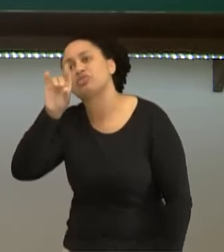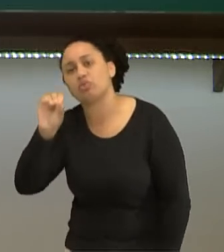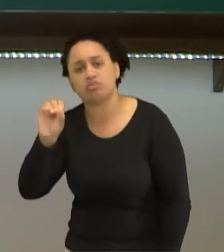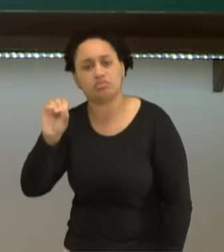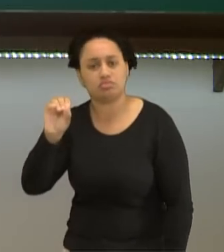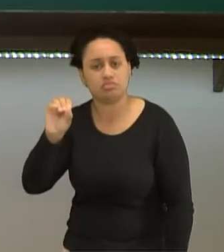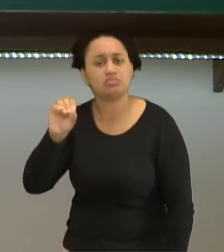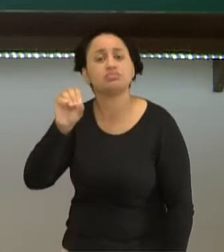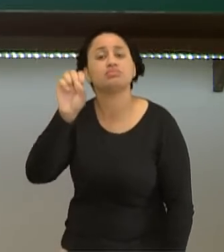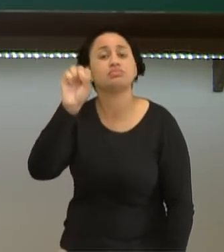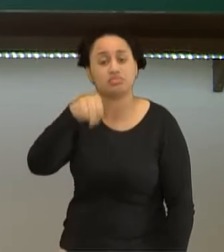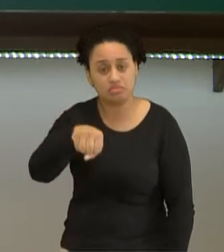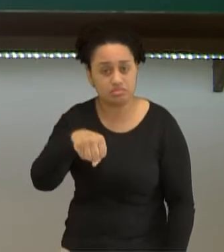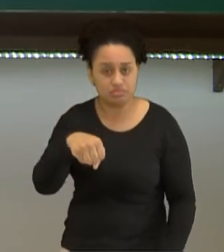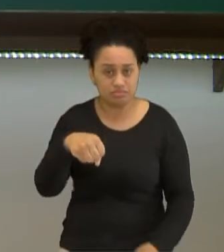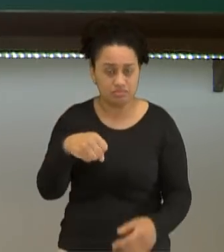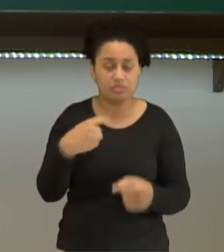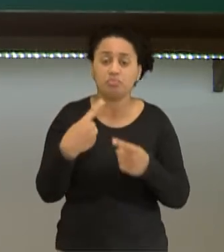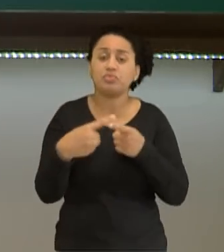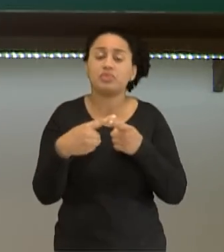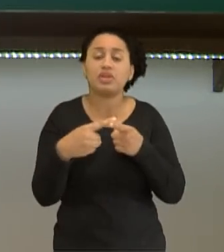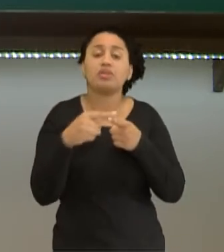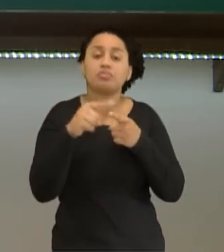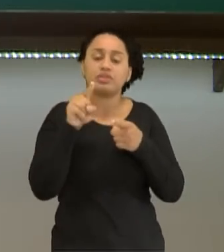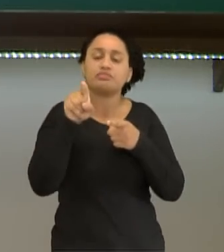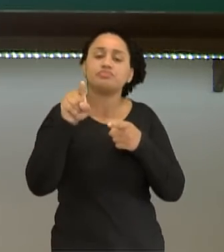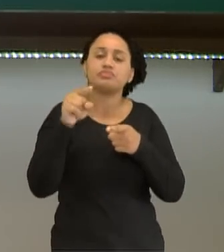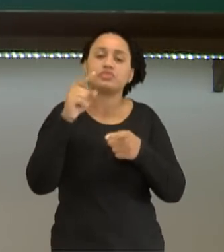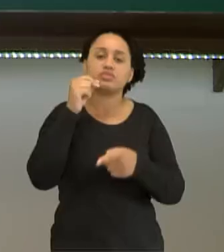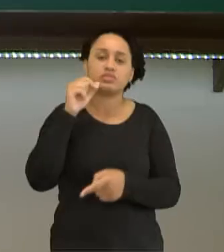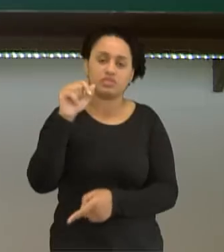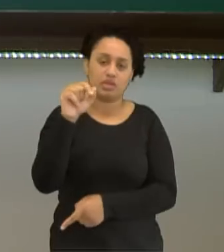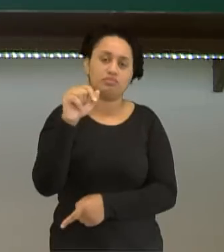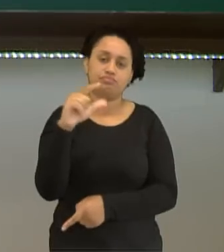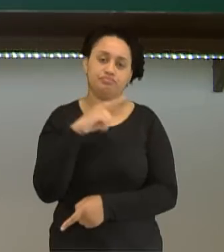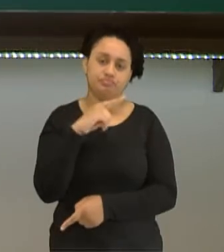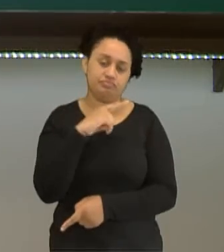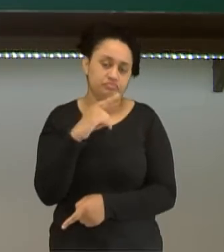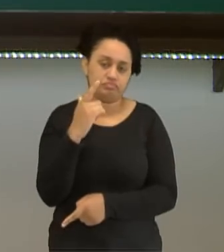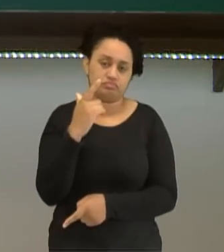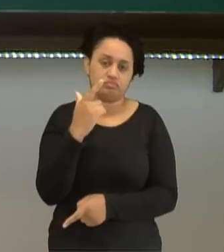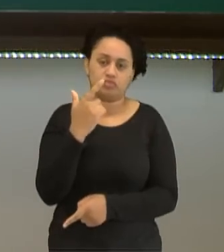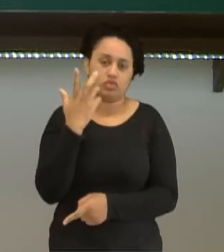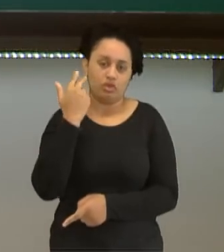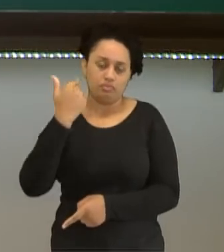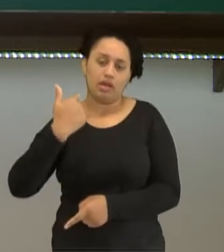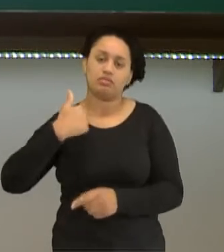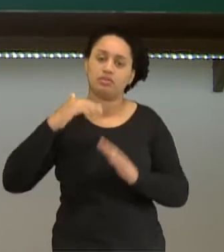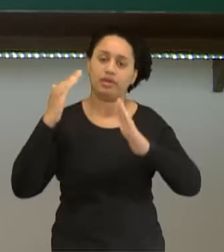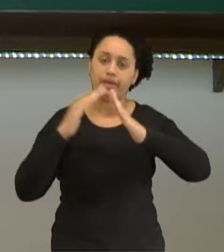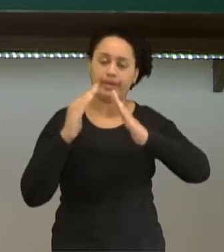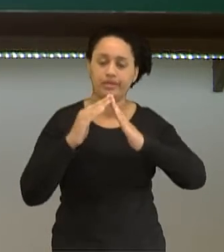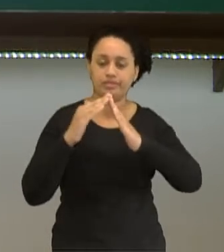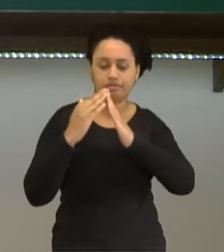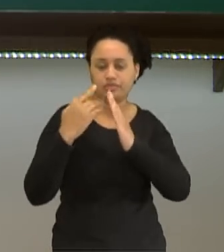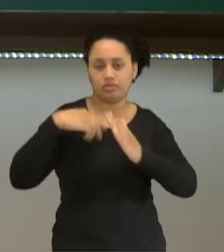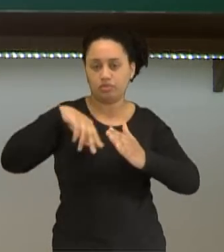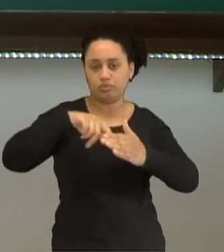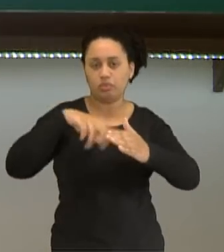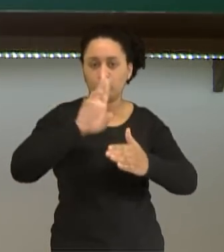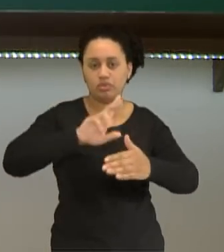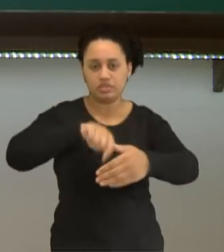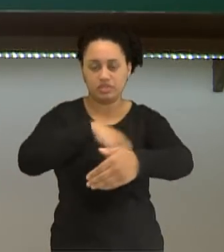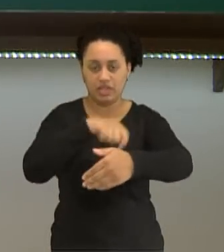Sabe por quê, pessoal? Porque o cloreto de sódio que nós temos em comum na nossa casa, ele é